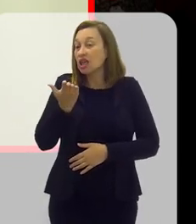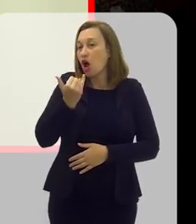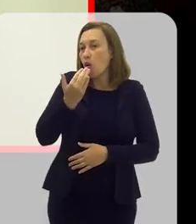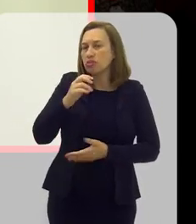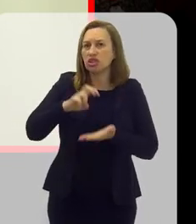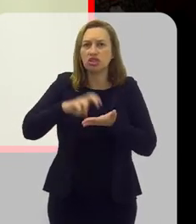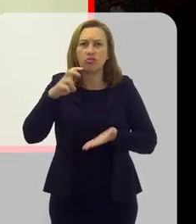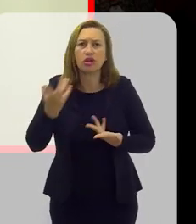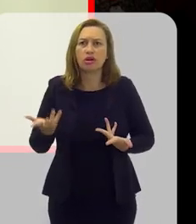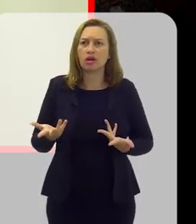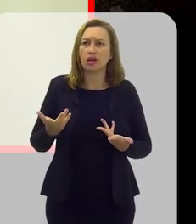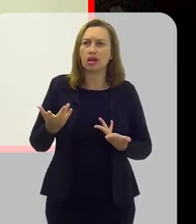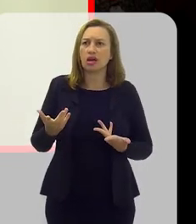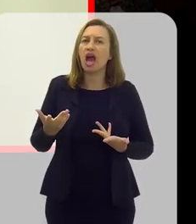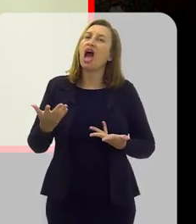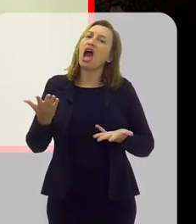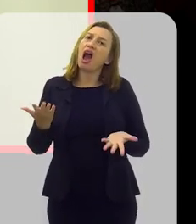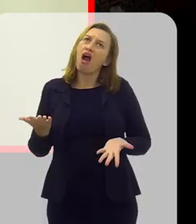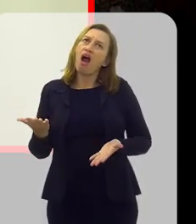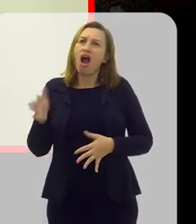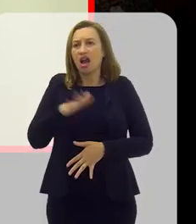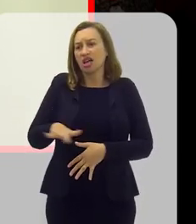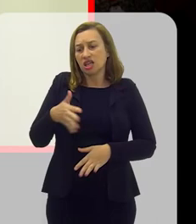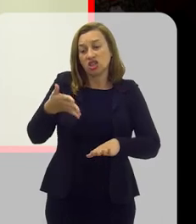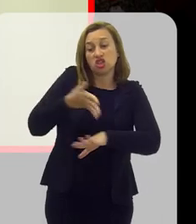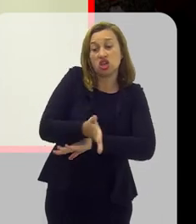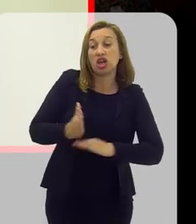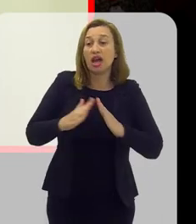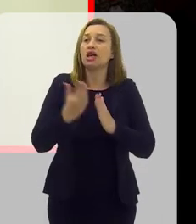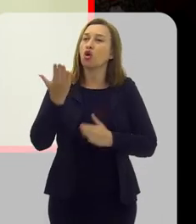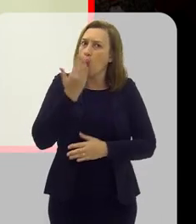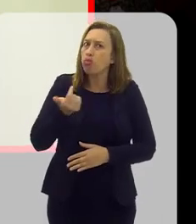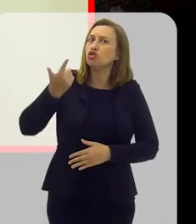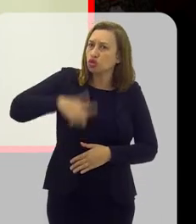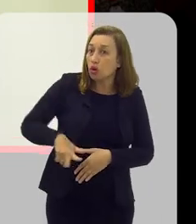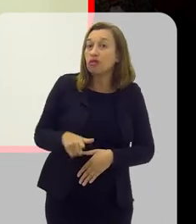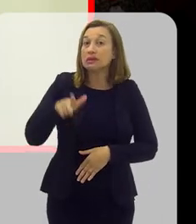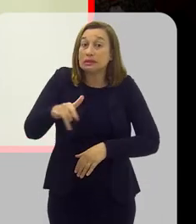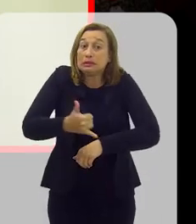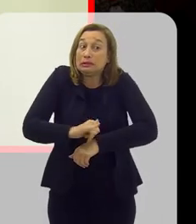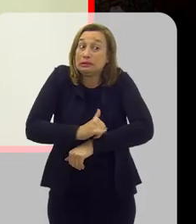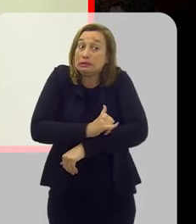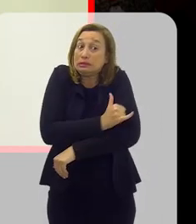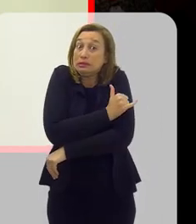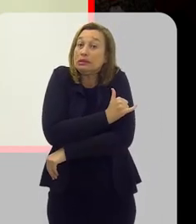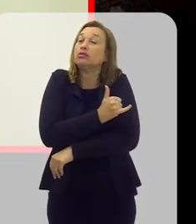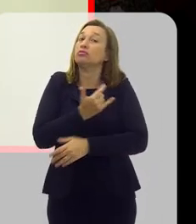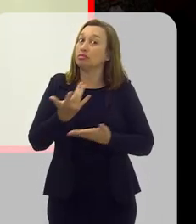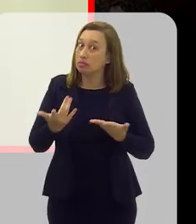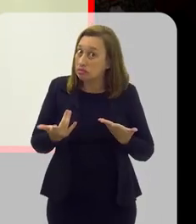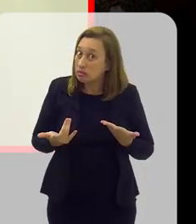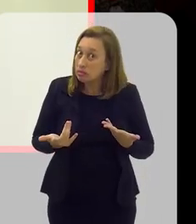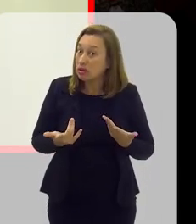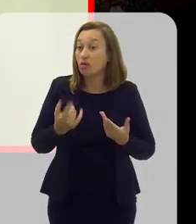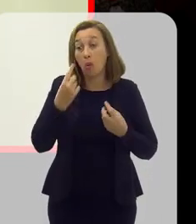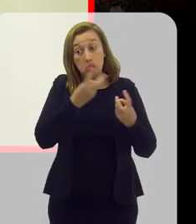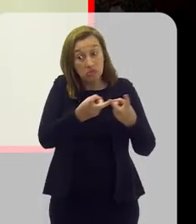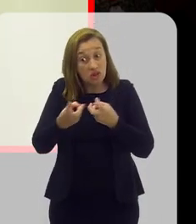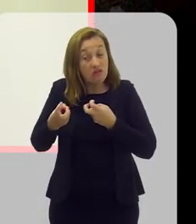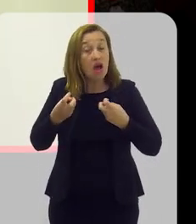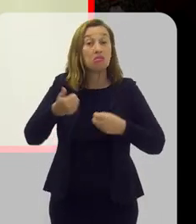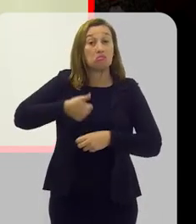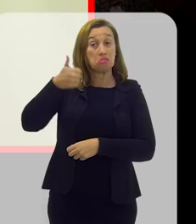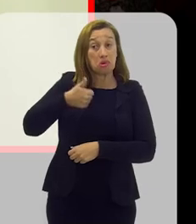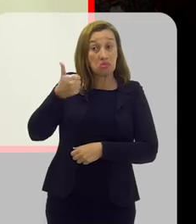Essa criança chega em casa, ela come de novo. Realmente, isso está provocando obesidade. Eu acho que essas coisas precisam de ser revistas,